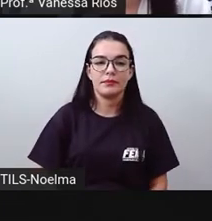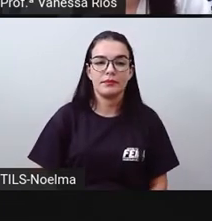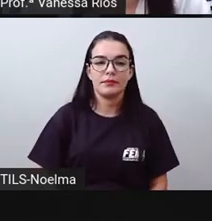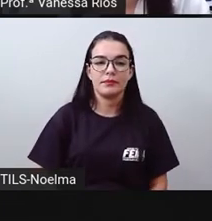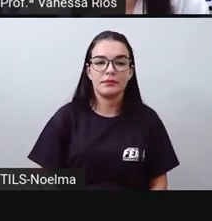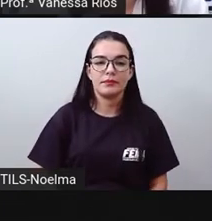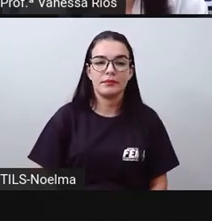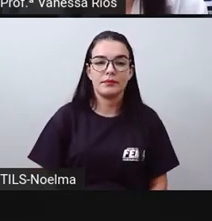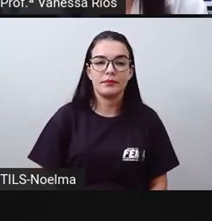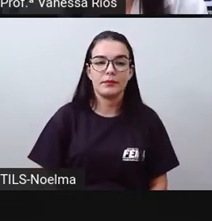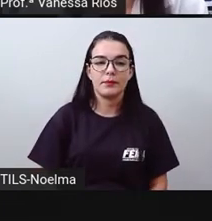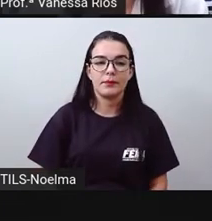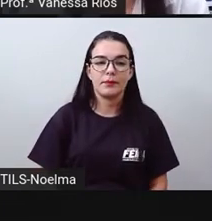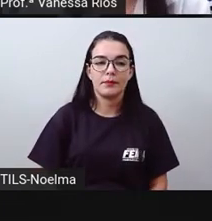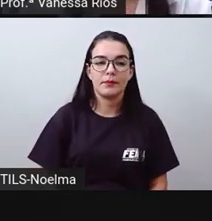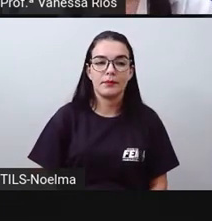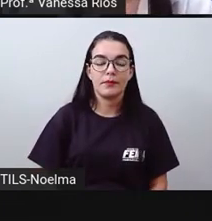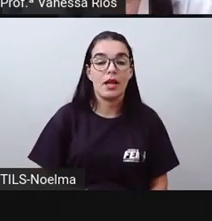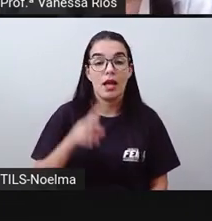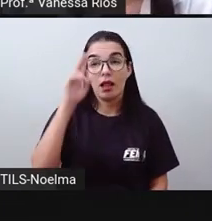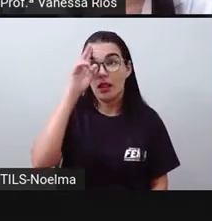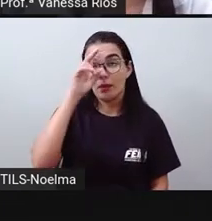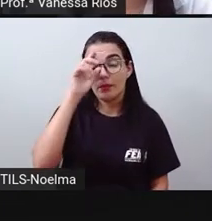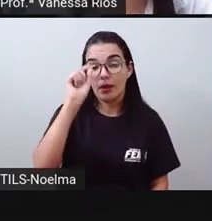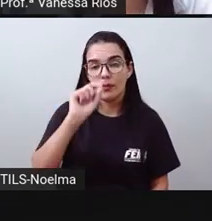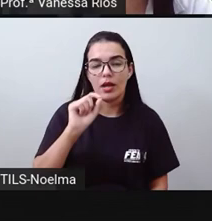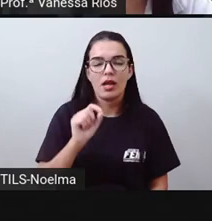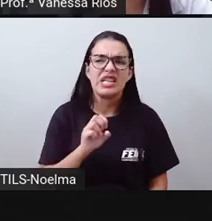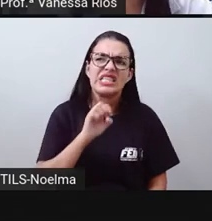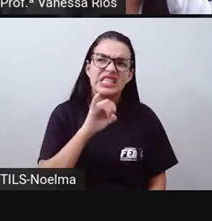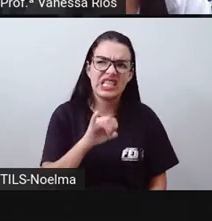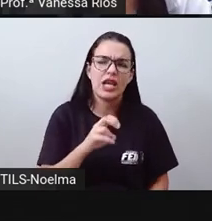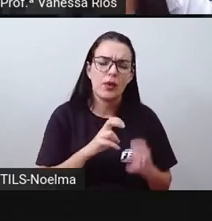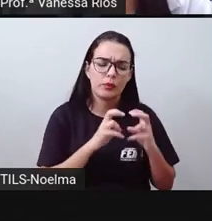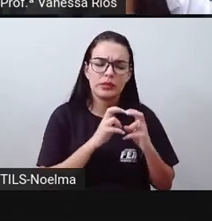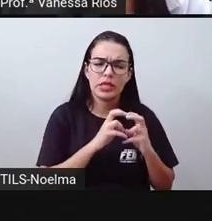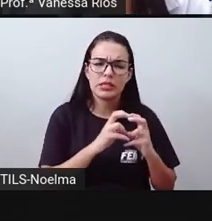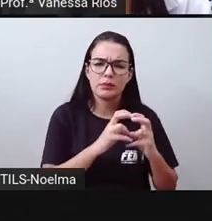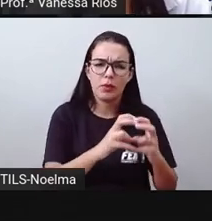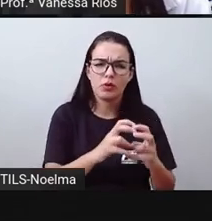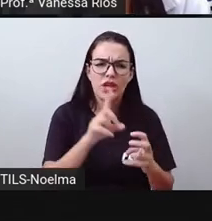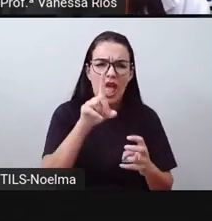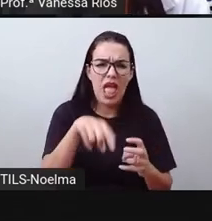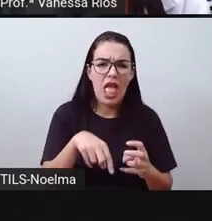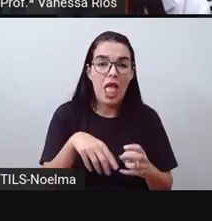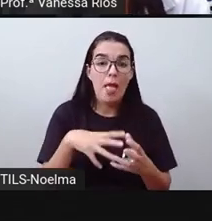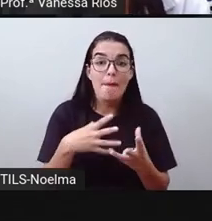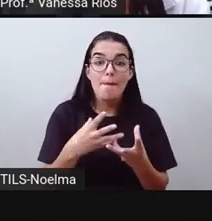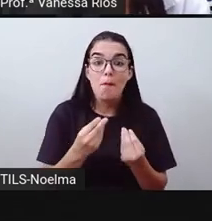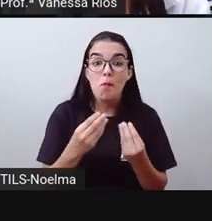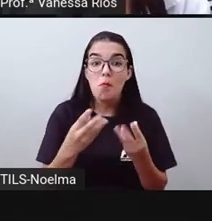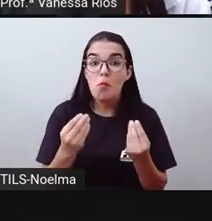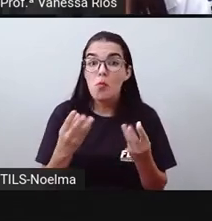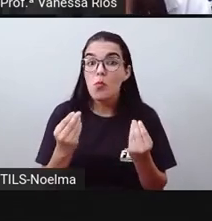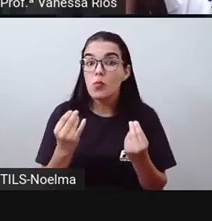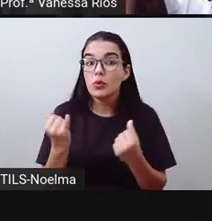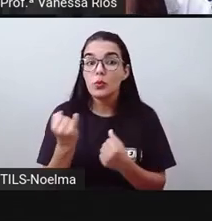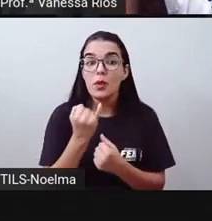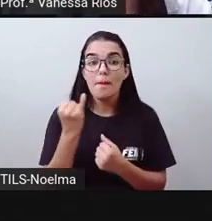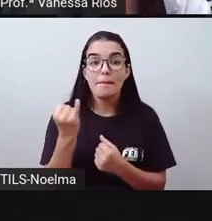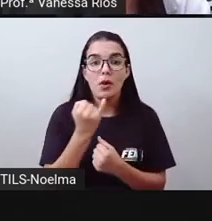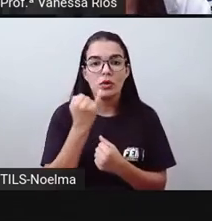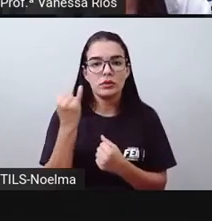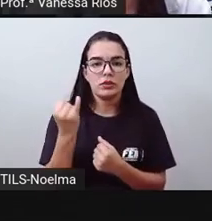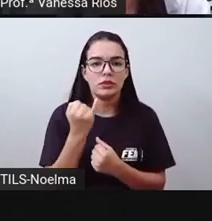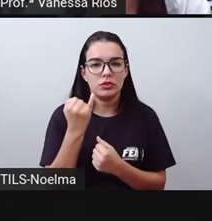E agora a gente lembra, se um transporte é tão importante, se está e chega a diversas partes do nosso